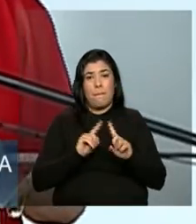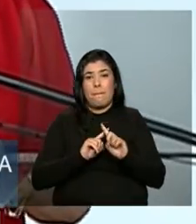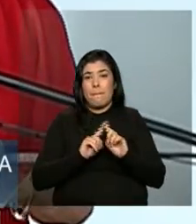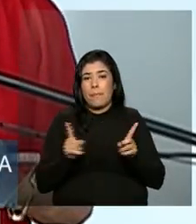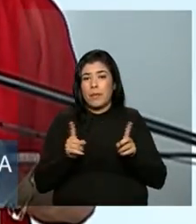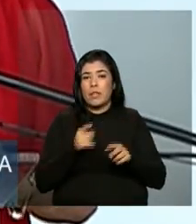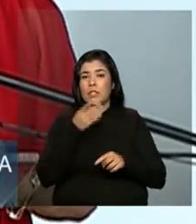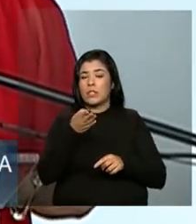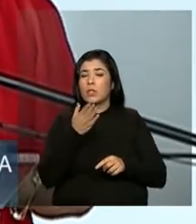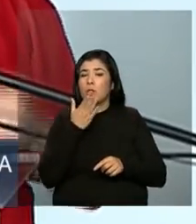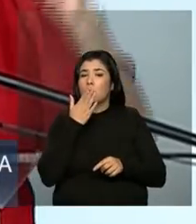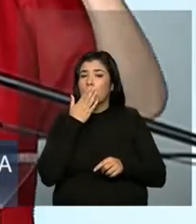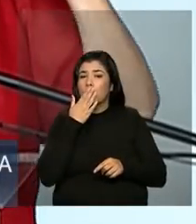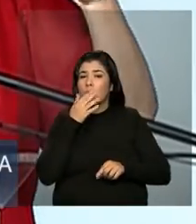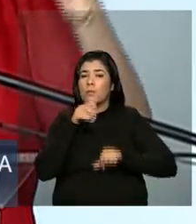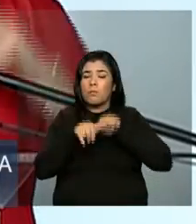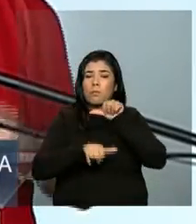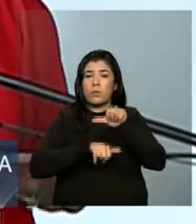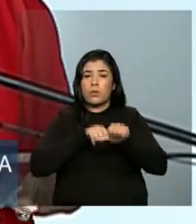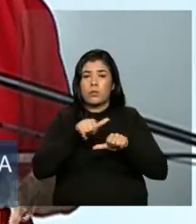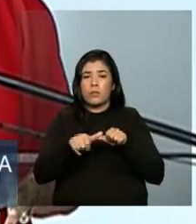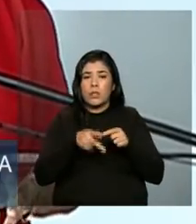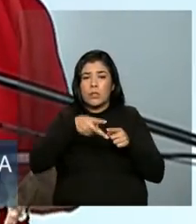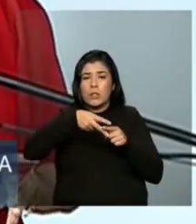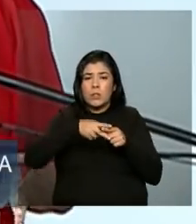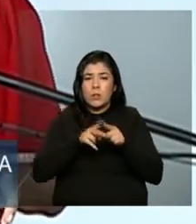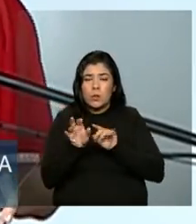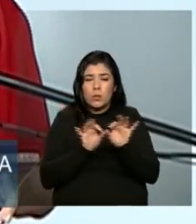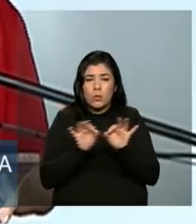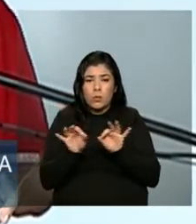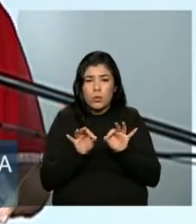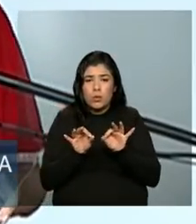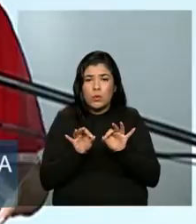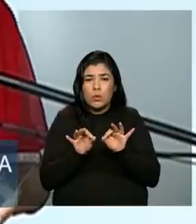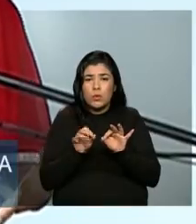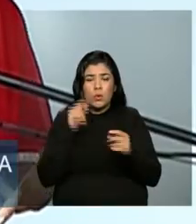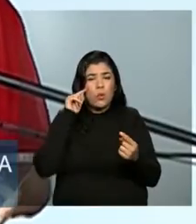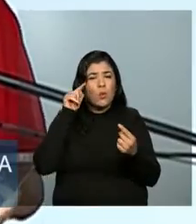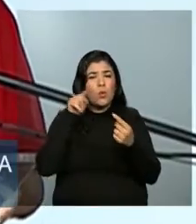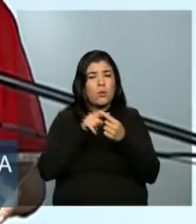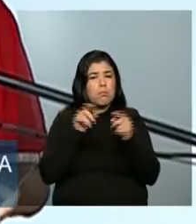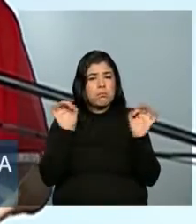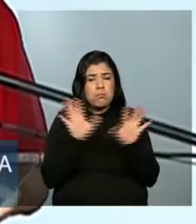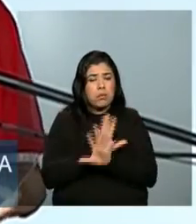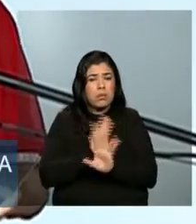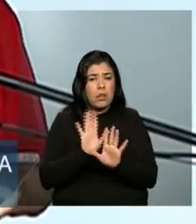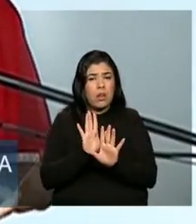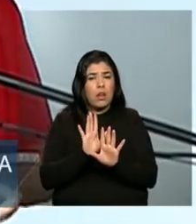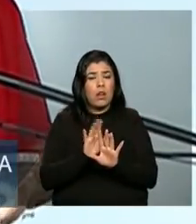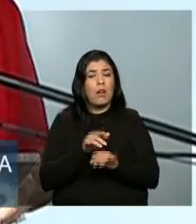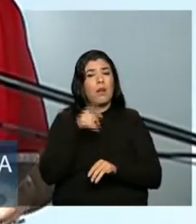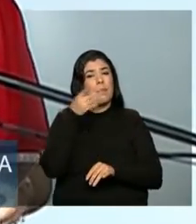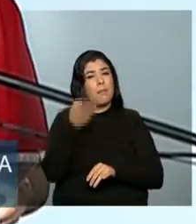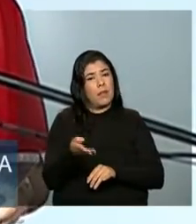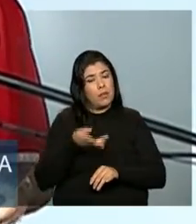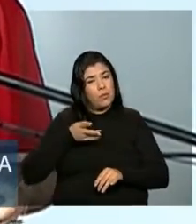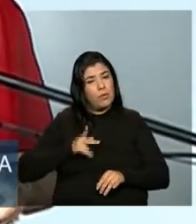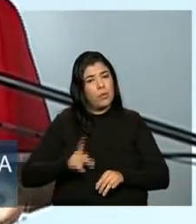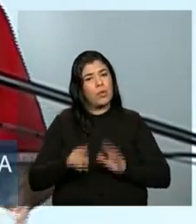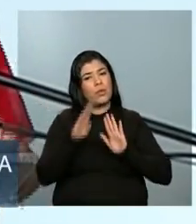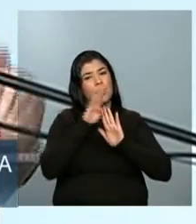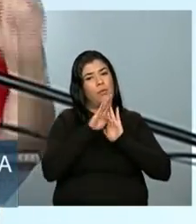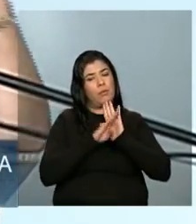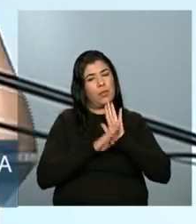as correções não são um fim em si mesmas, é para garantir programas como esse que nós as